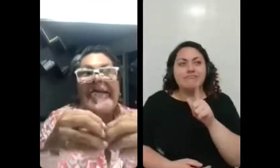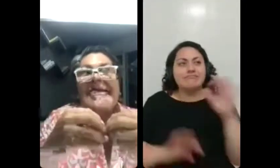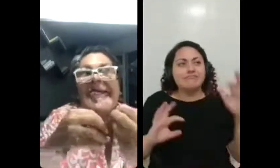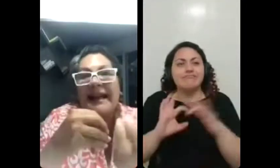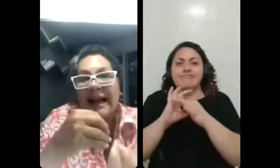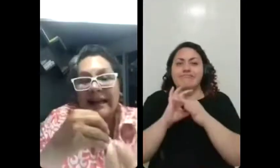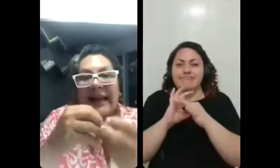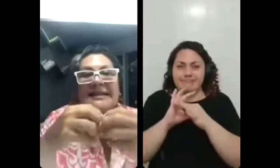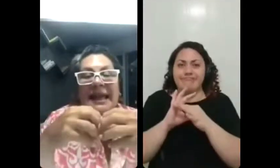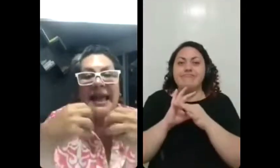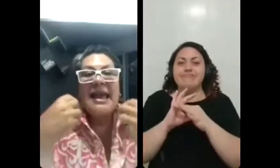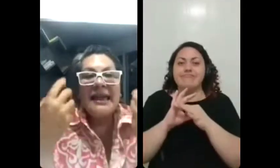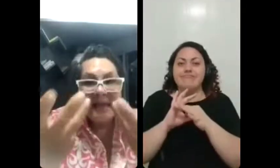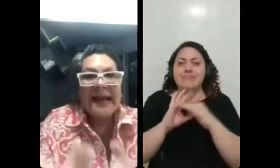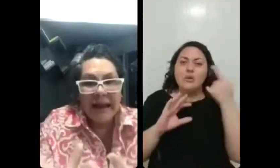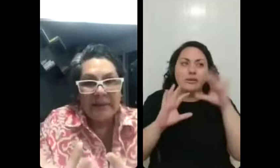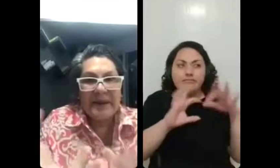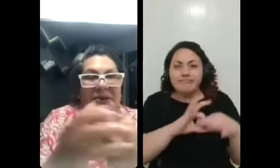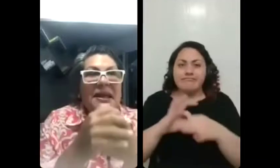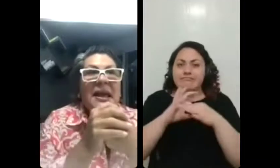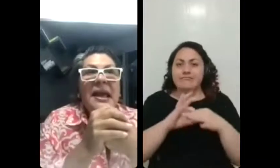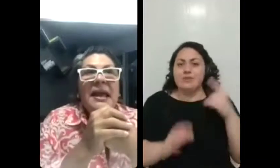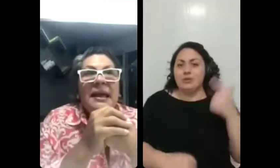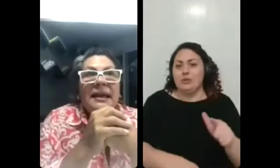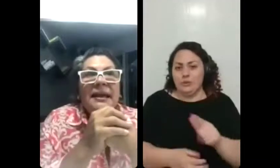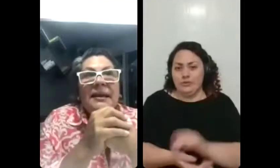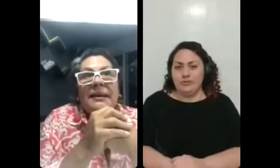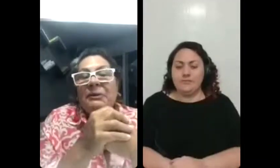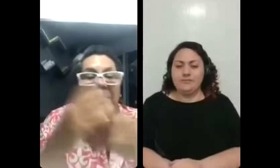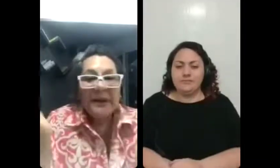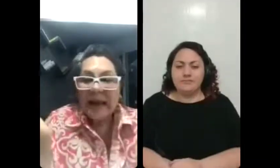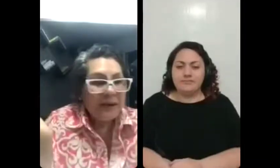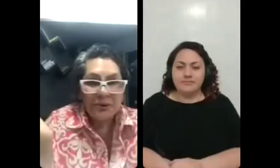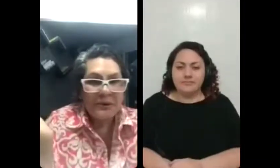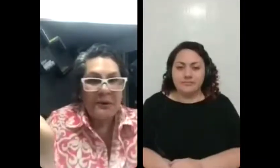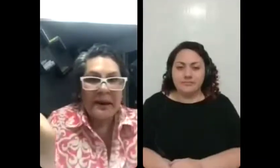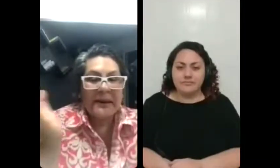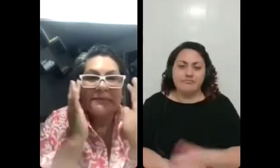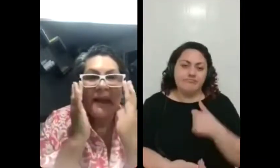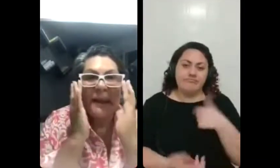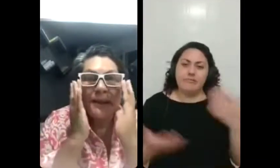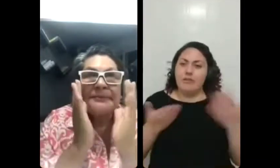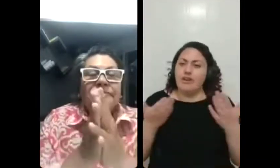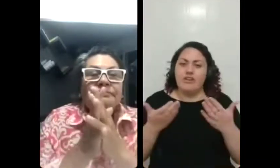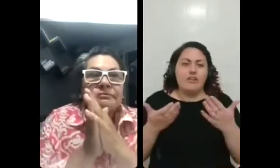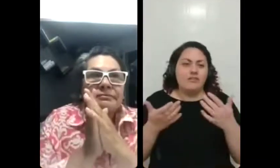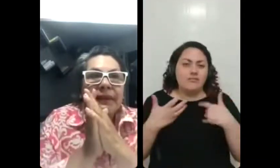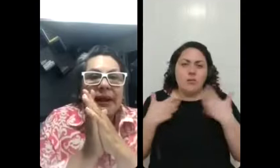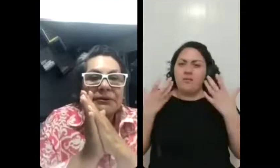não é reintegrar, é ser integrado mesmo, assim. E eu tô entregue a tudo agora, né?